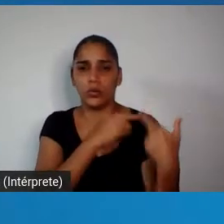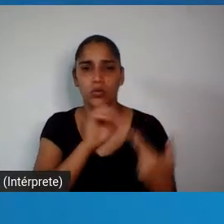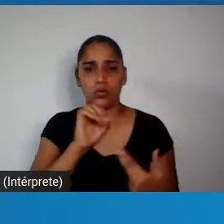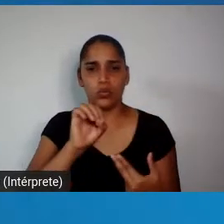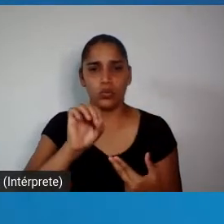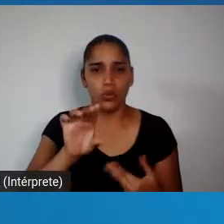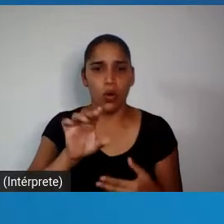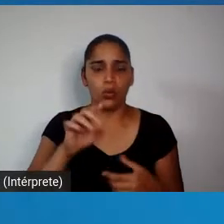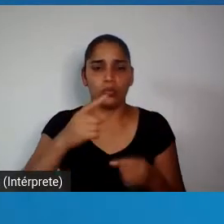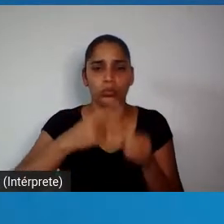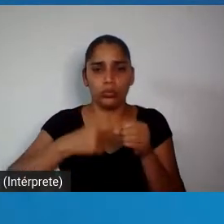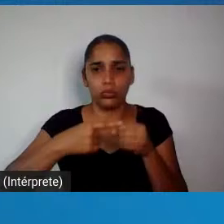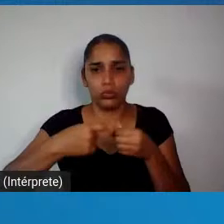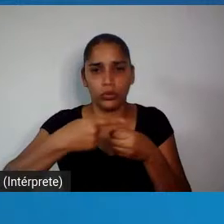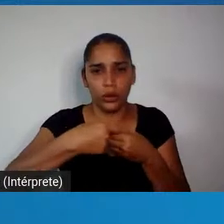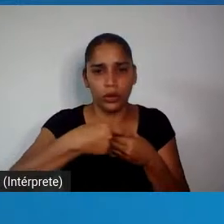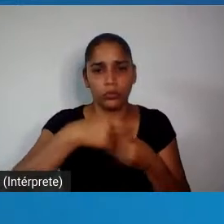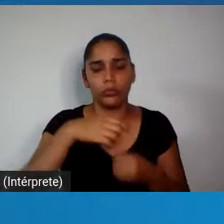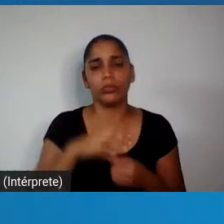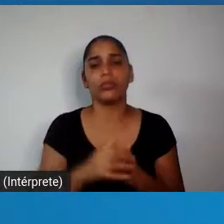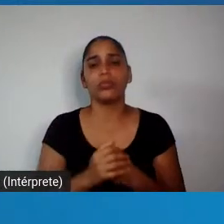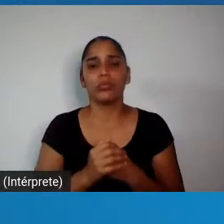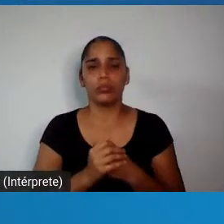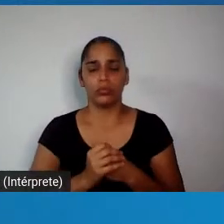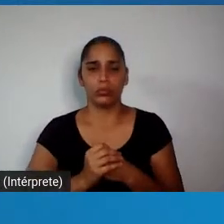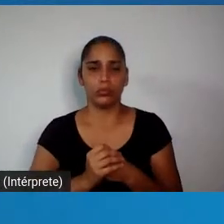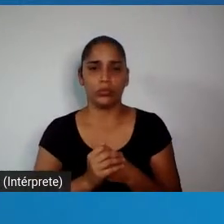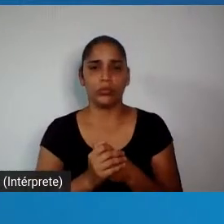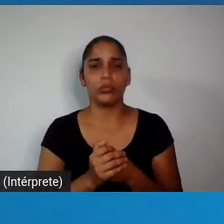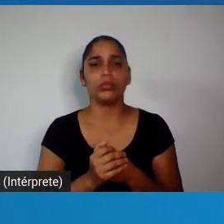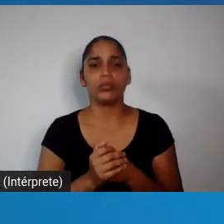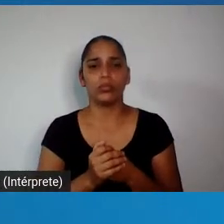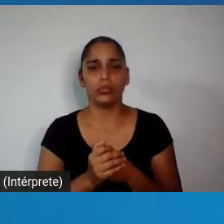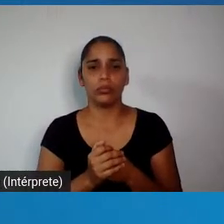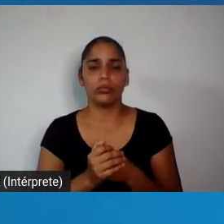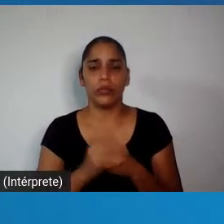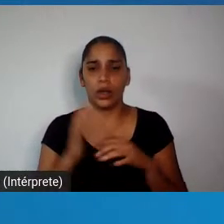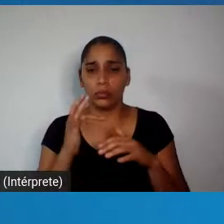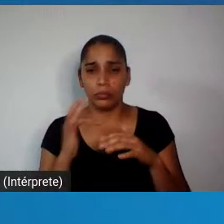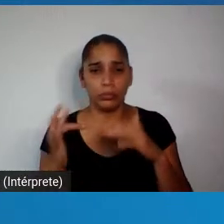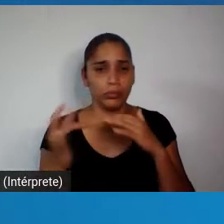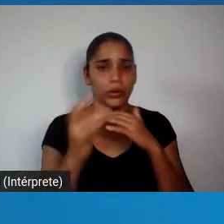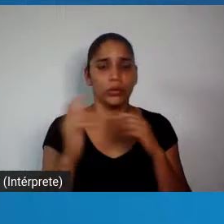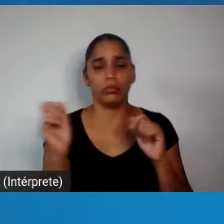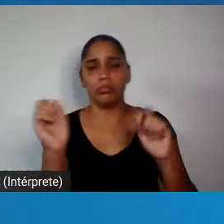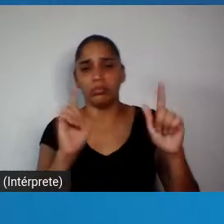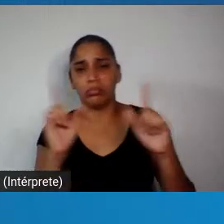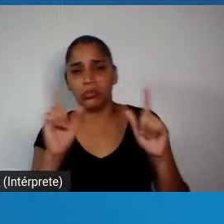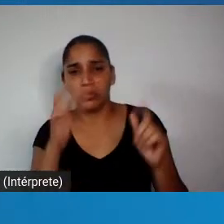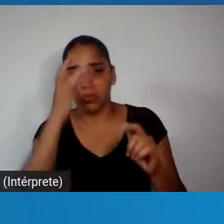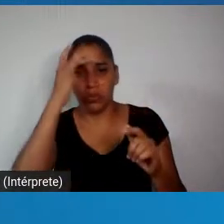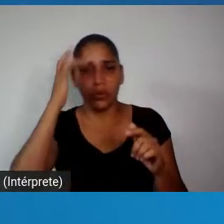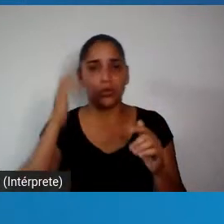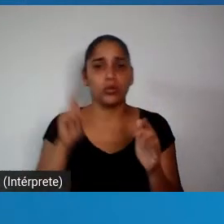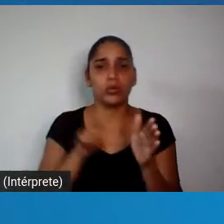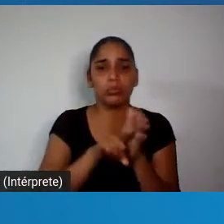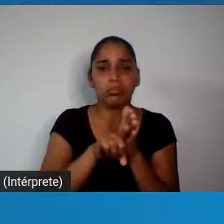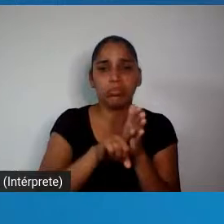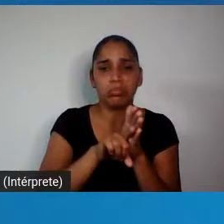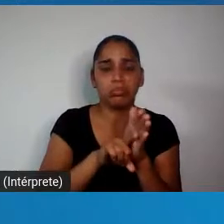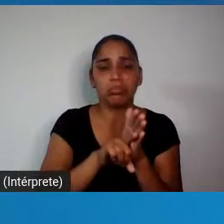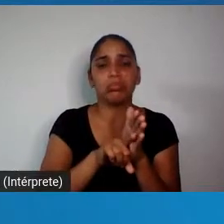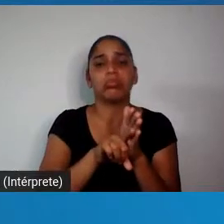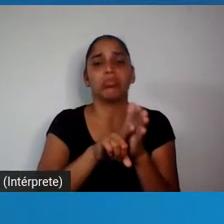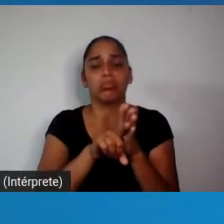e municípios, consórcio nordeste, mídia, especialistas, profissionais, do que a gente já chamou de